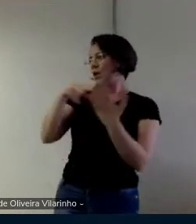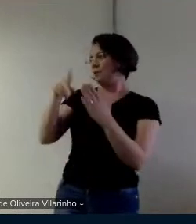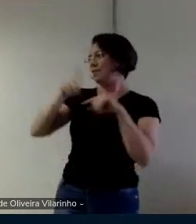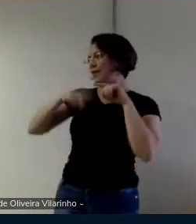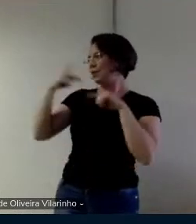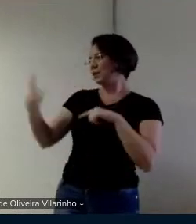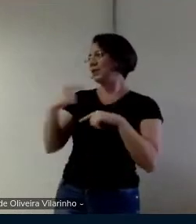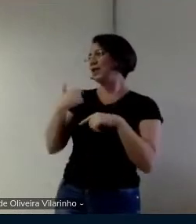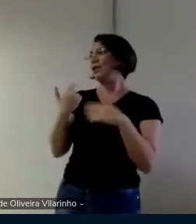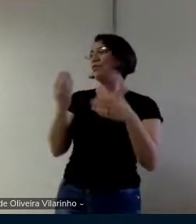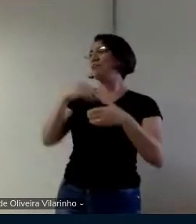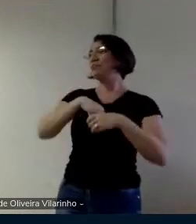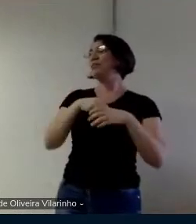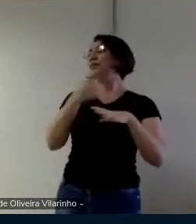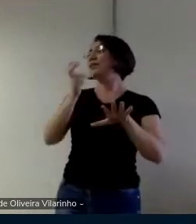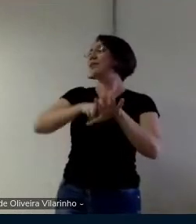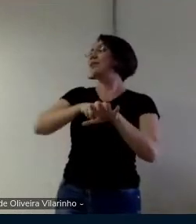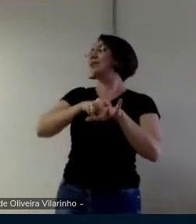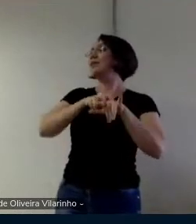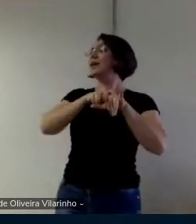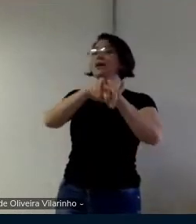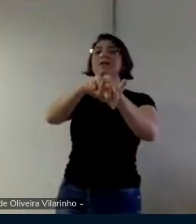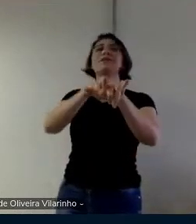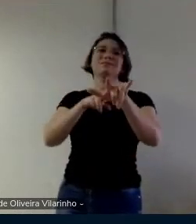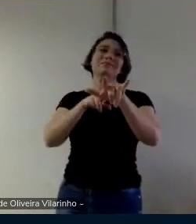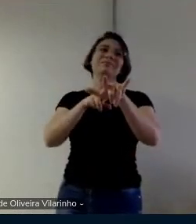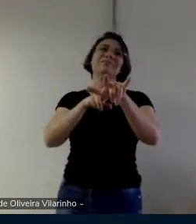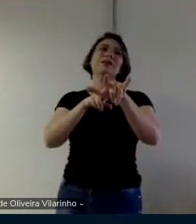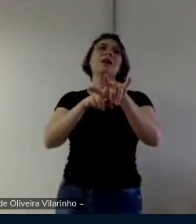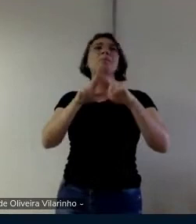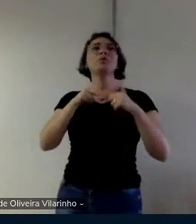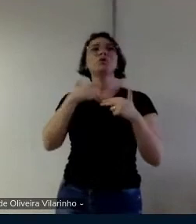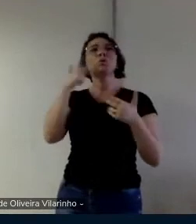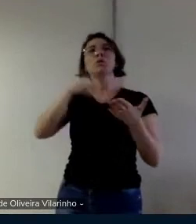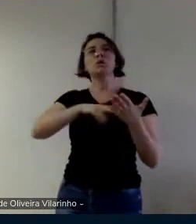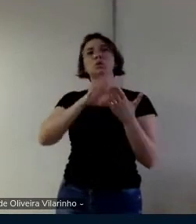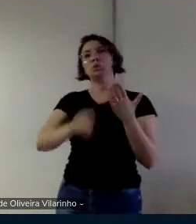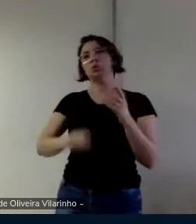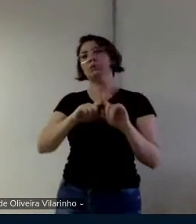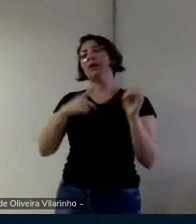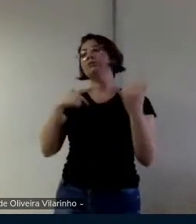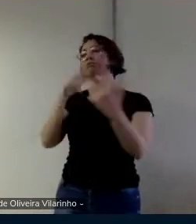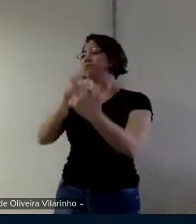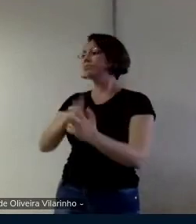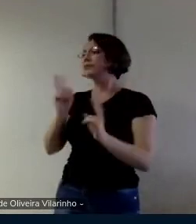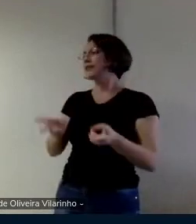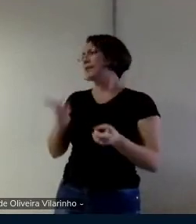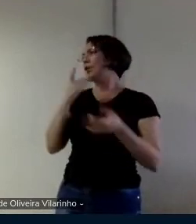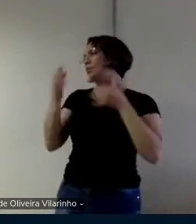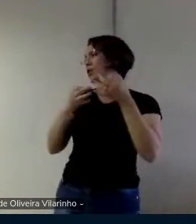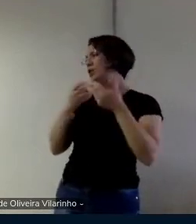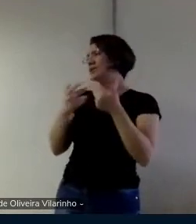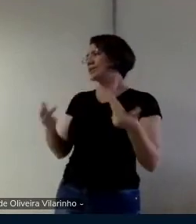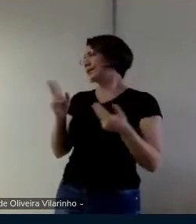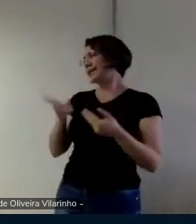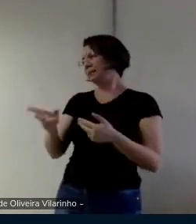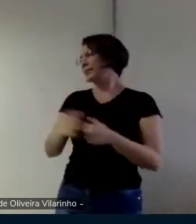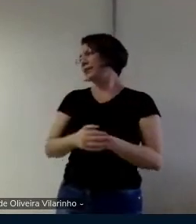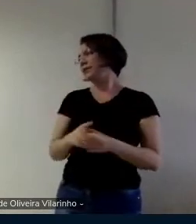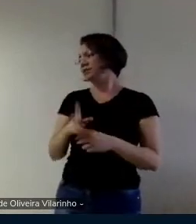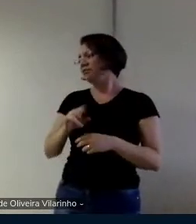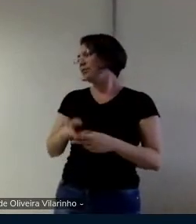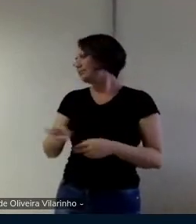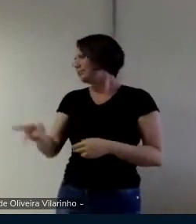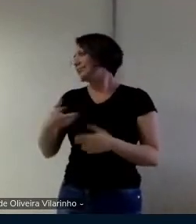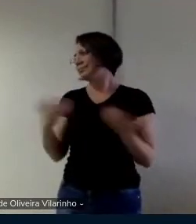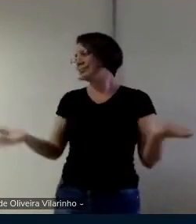acabei ficando sem lápis e eu não marquei mas eu quero sentar com você pra gente fazer isso a gente sempre fez essas observações né então